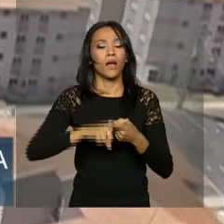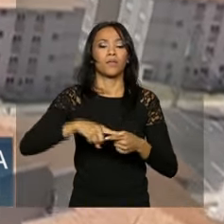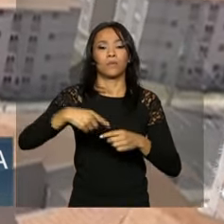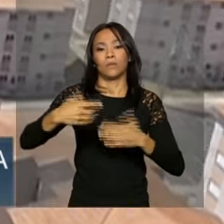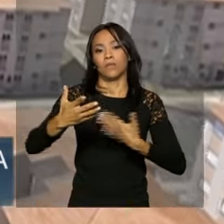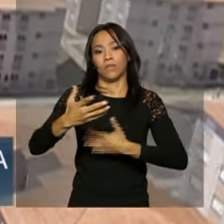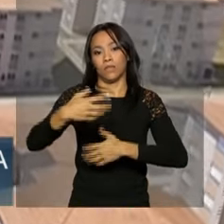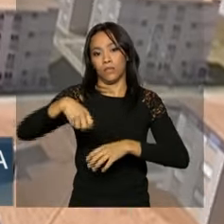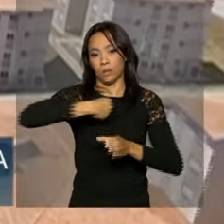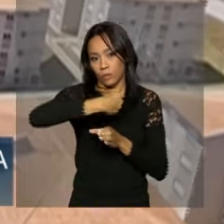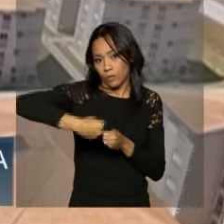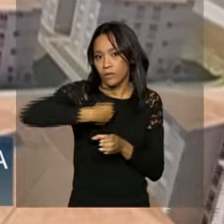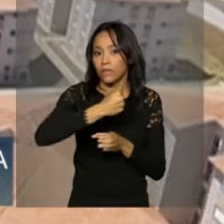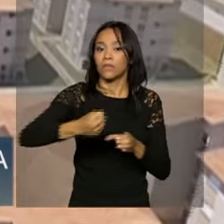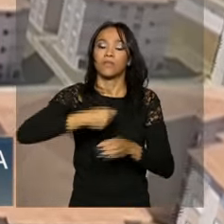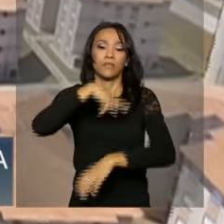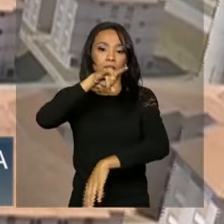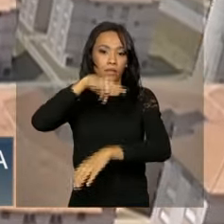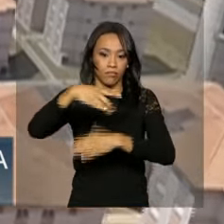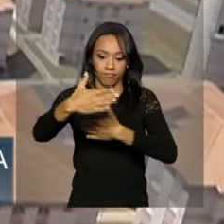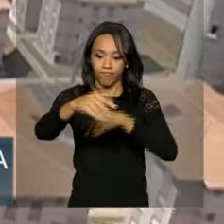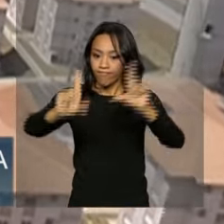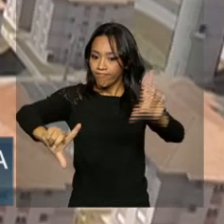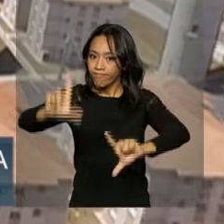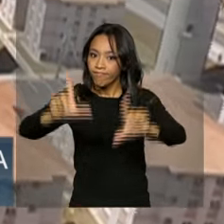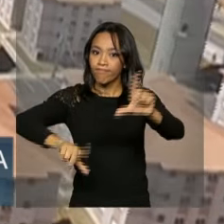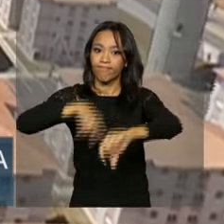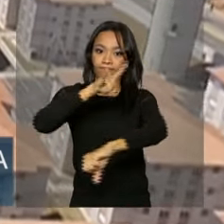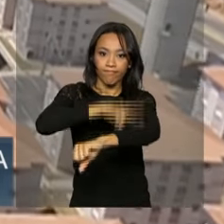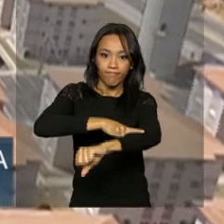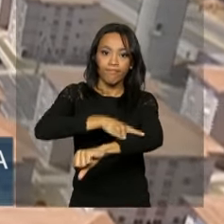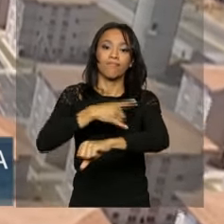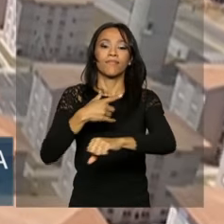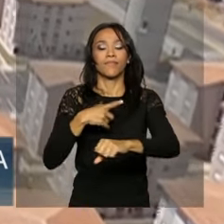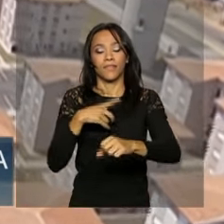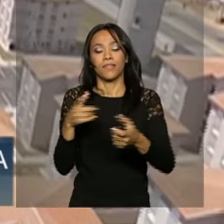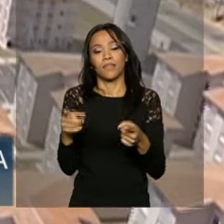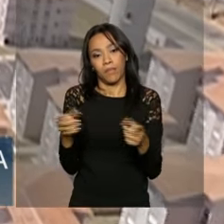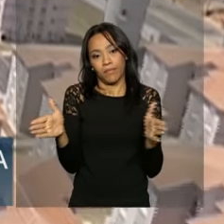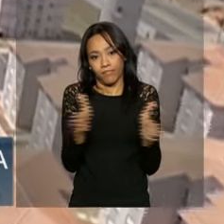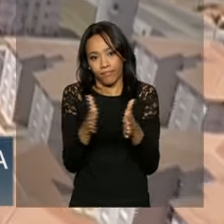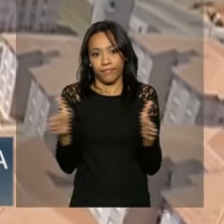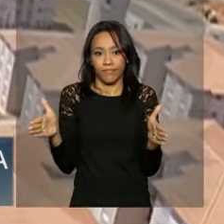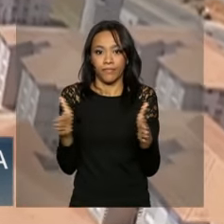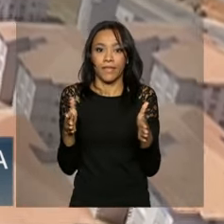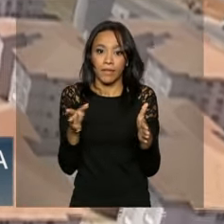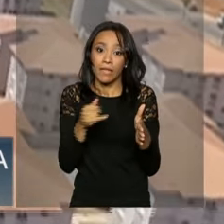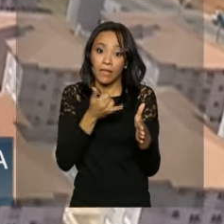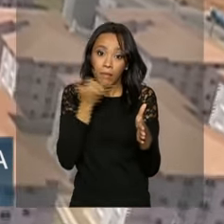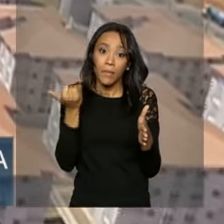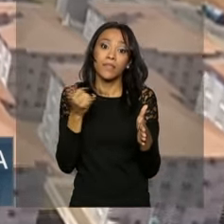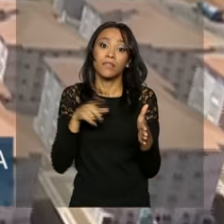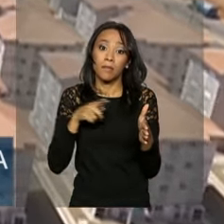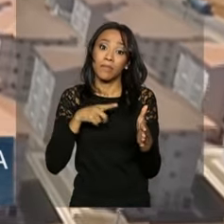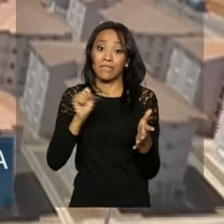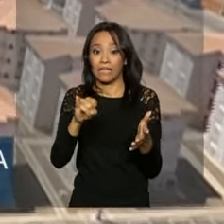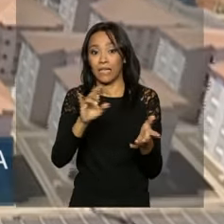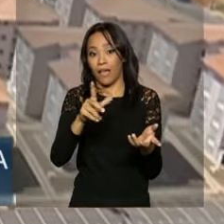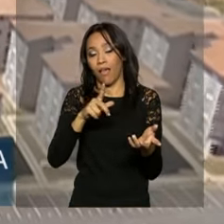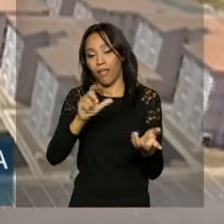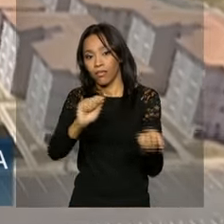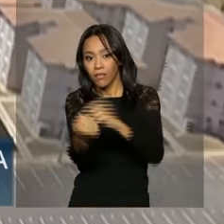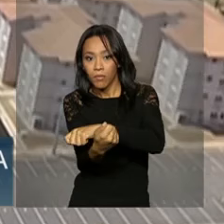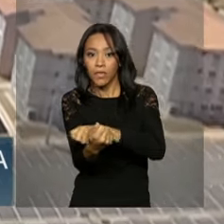banheiro e área de serviço. Às vezes, a diferença do tamanho tem a ver com a unidade que é adaptada ou não a